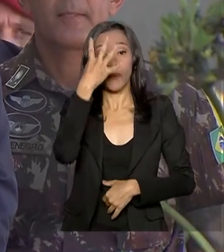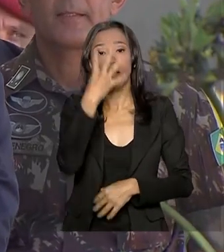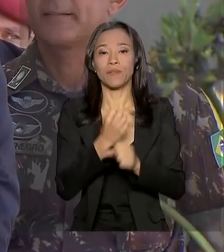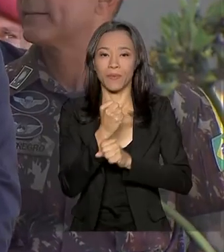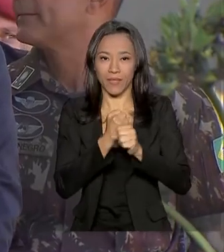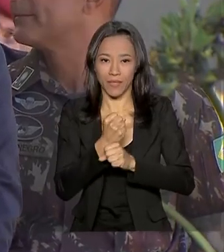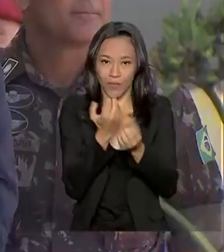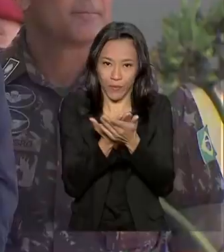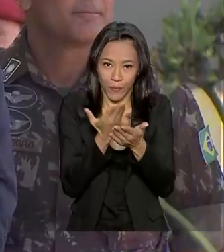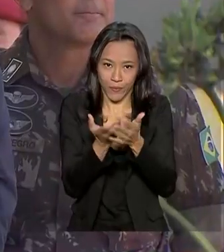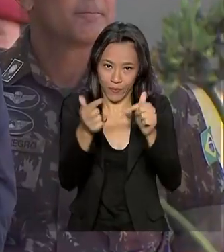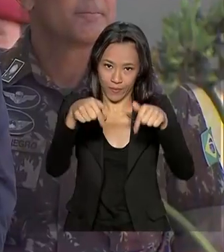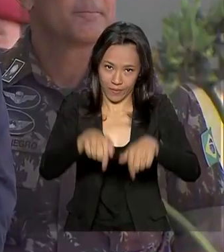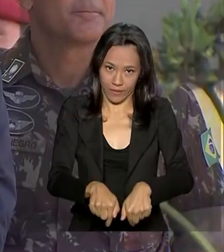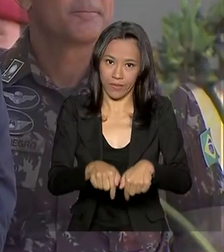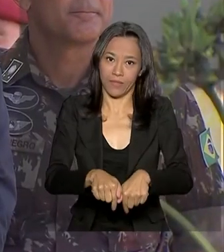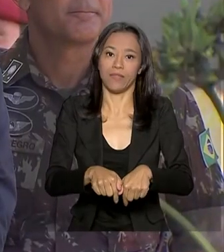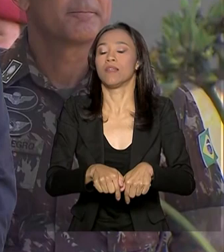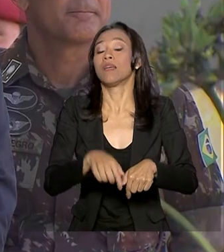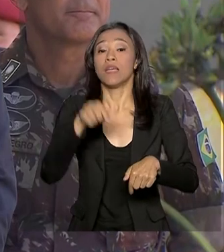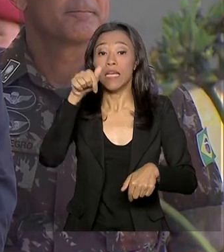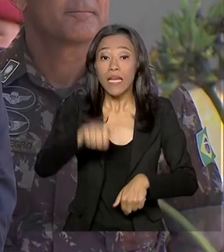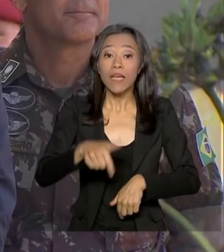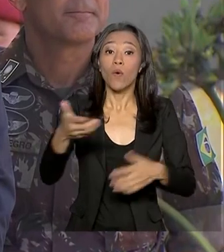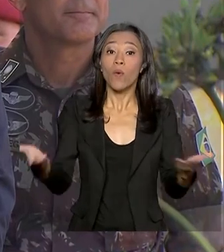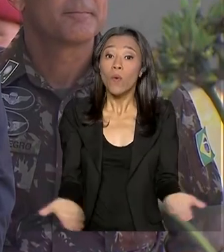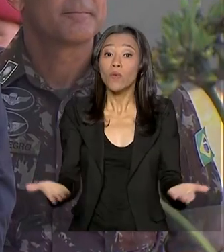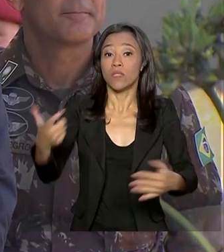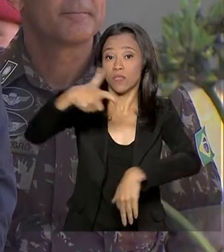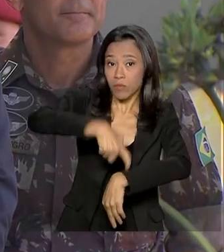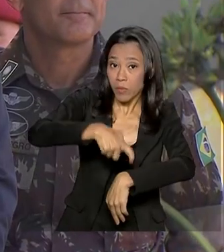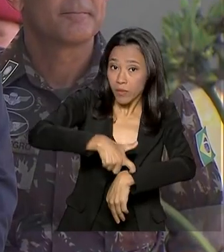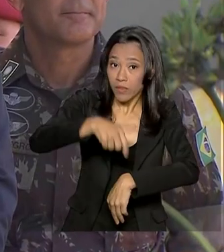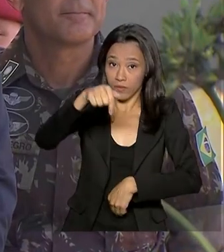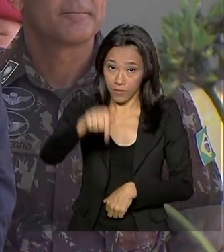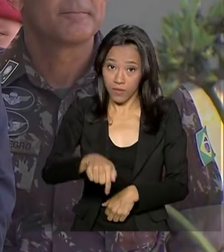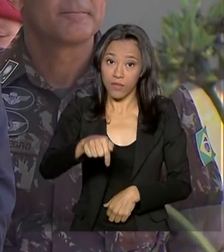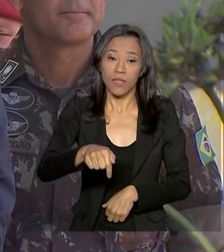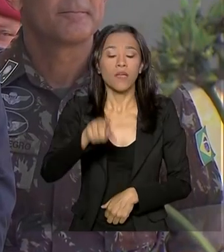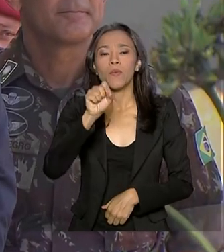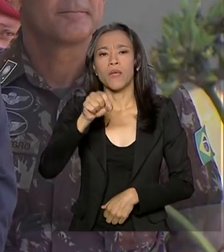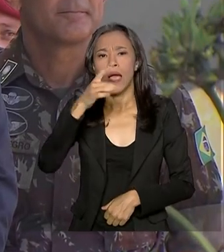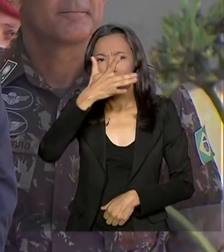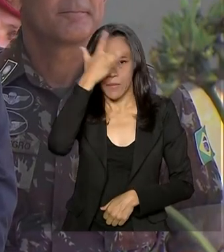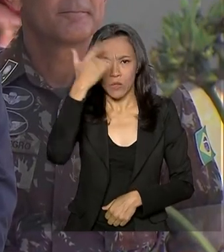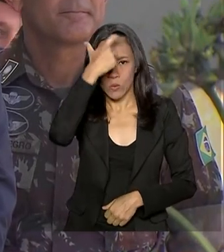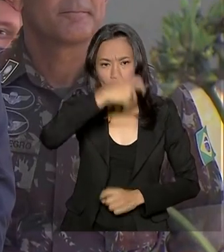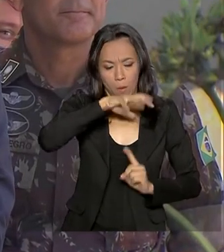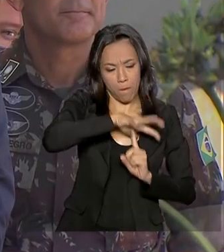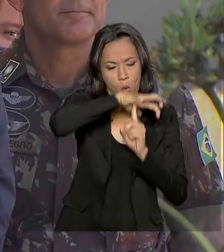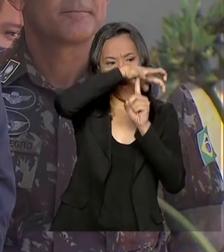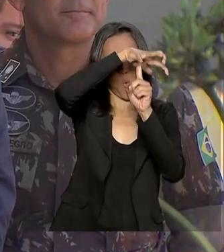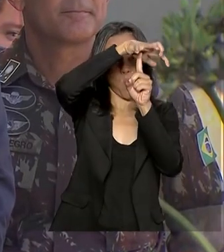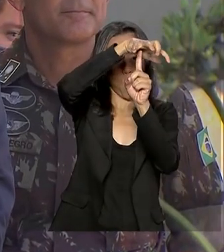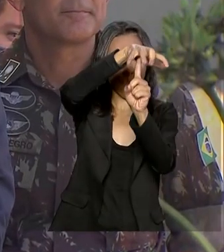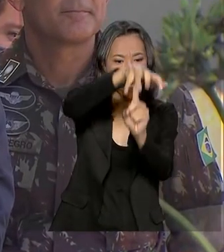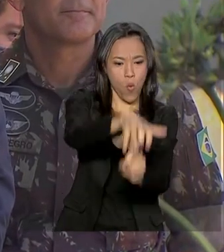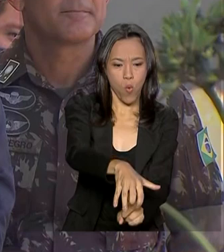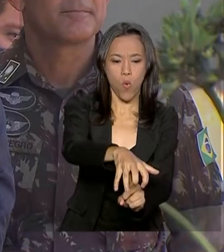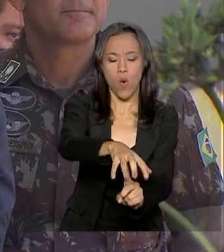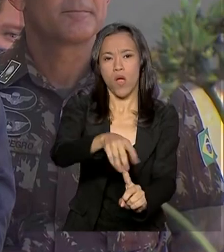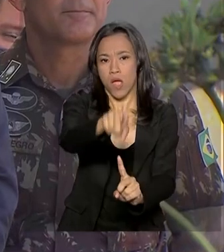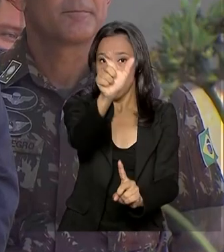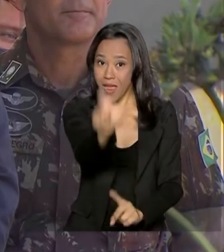passei aqui dentro. E esse marco, esse momento, fez com que um paraquedista alcançasse a